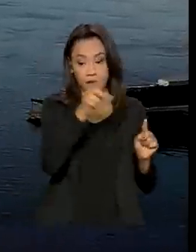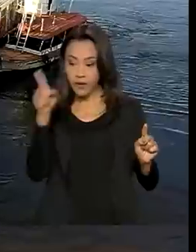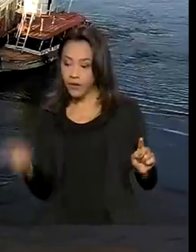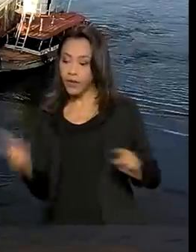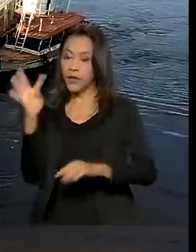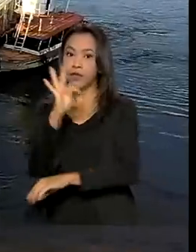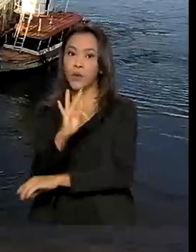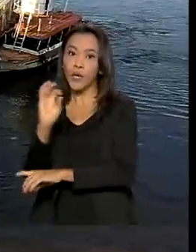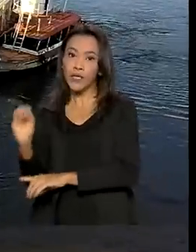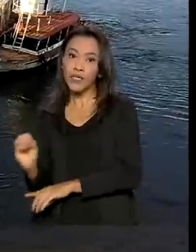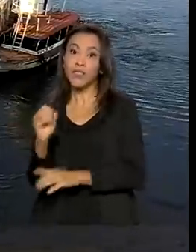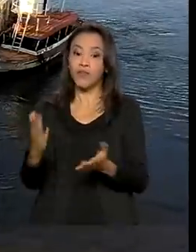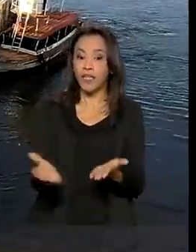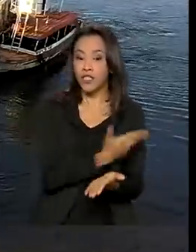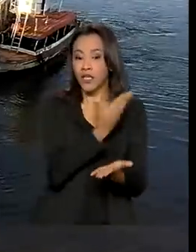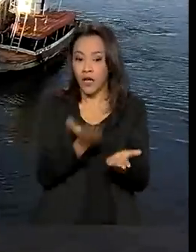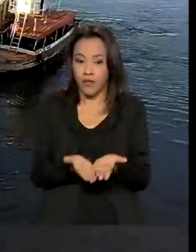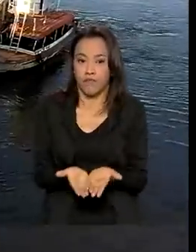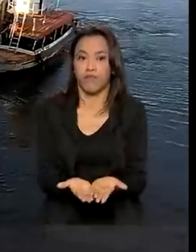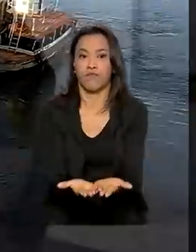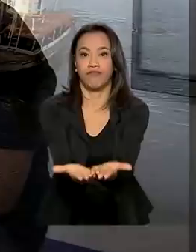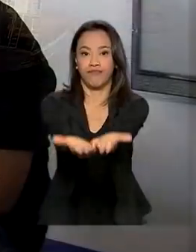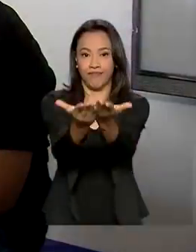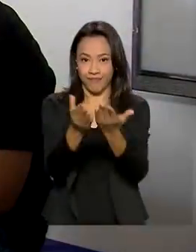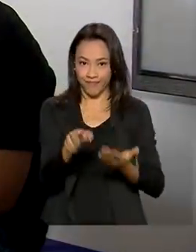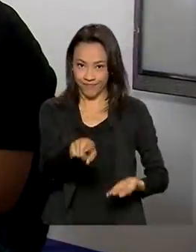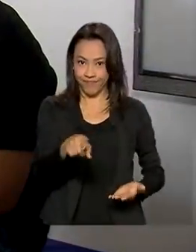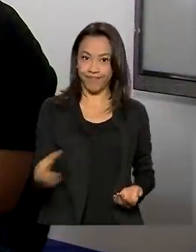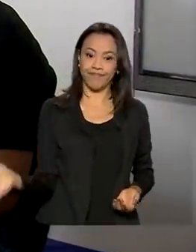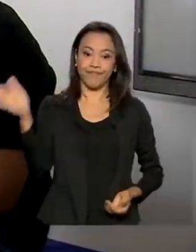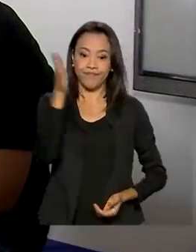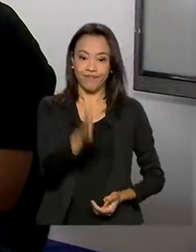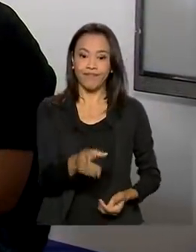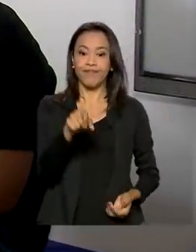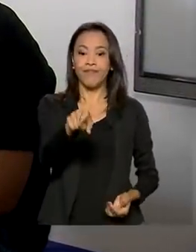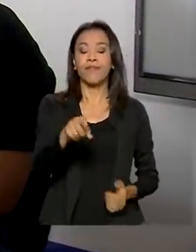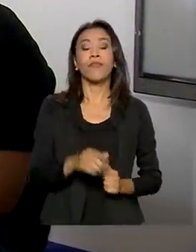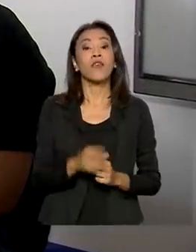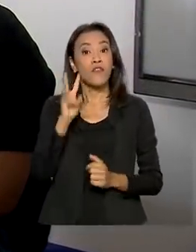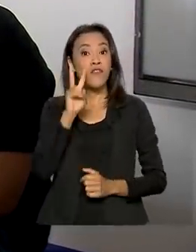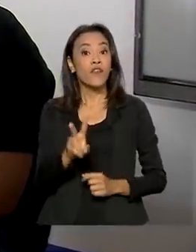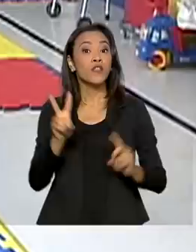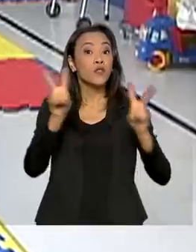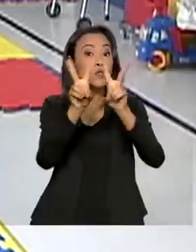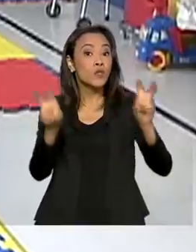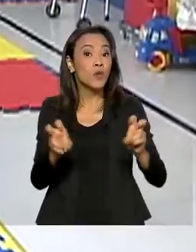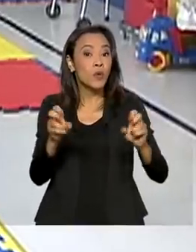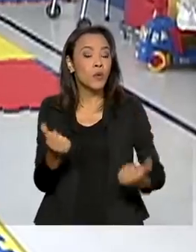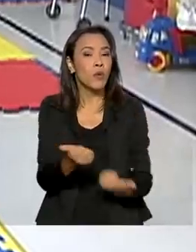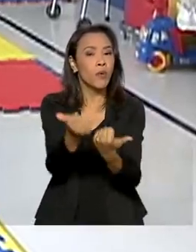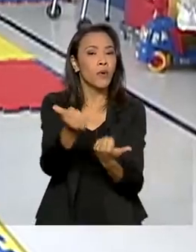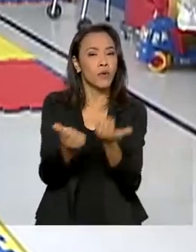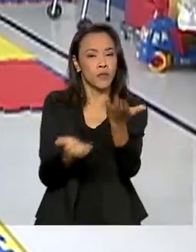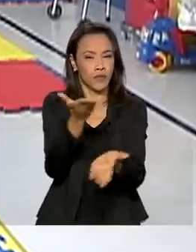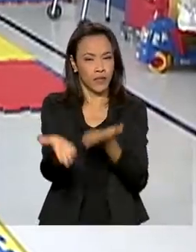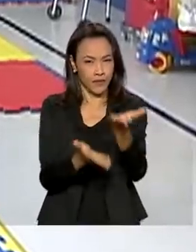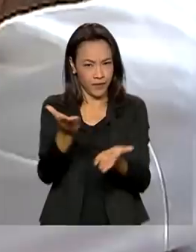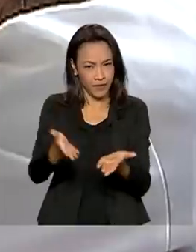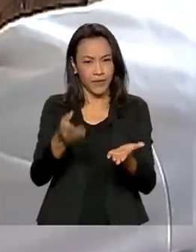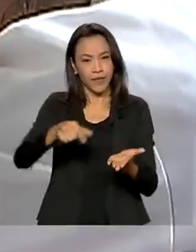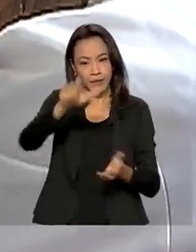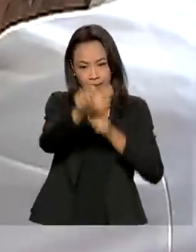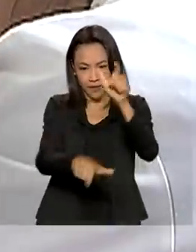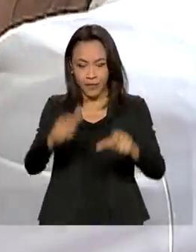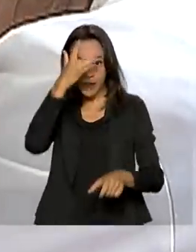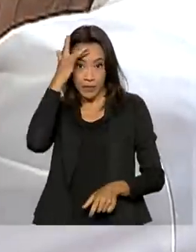balsas para atravessar o Rio Araguaia. E você vai ver uma reportagem sobre os serviços de apoio e assistência para pessoas